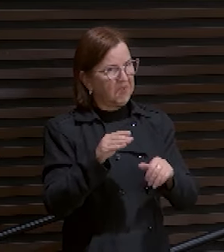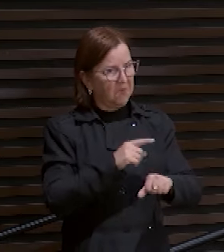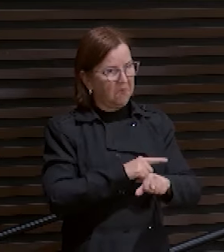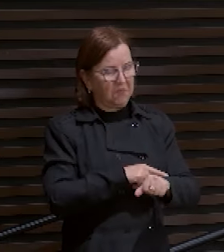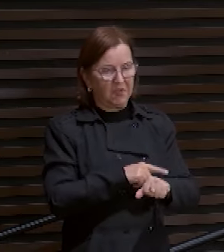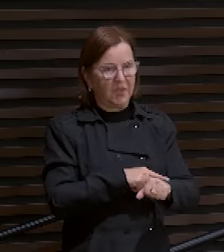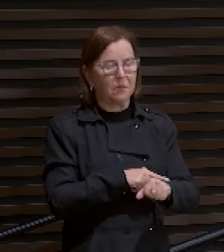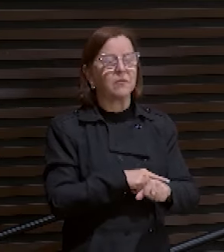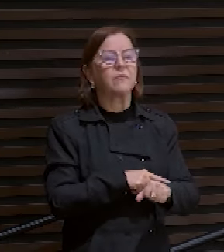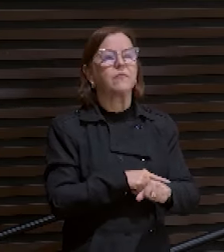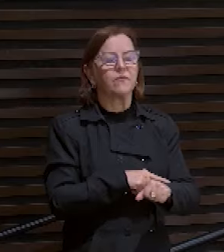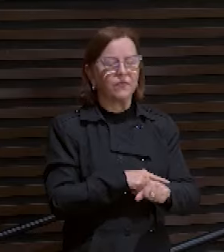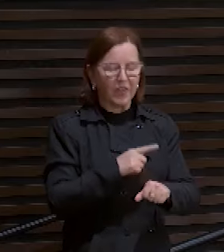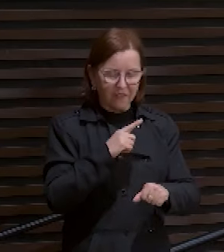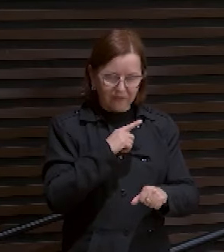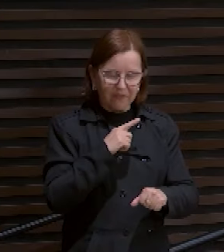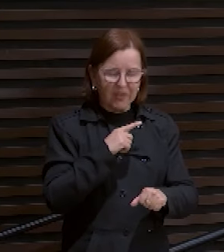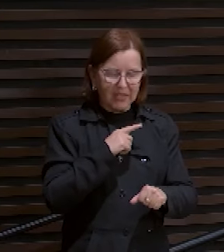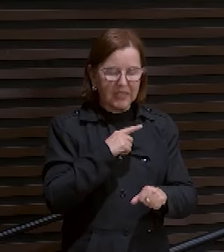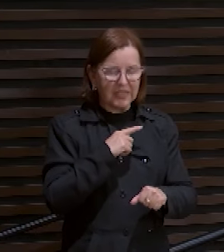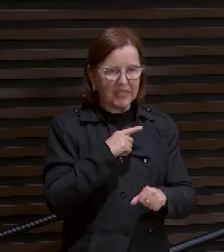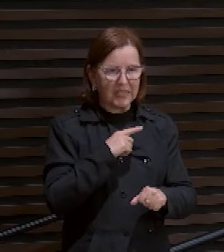Vai passar por uma crise. Um estágio de depressão.